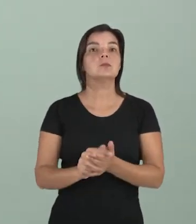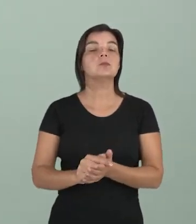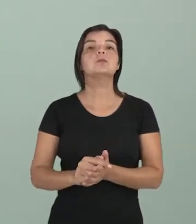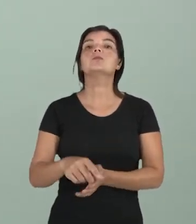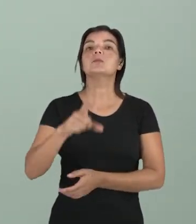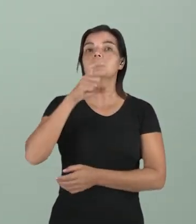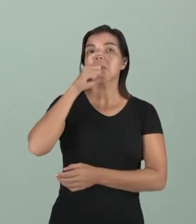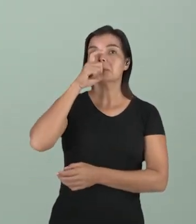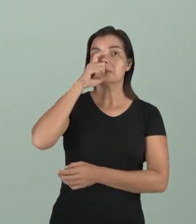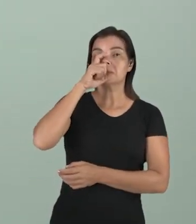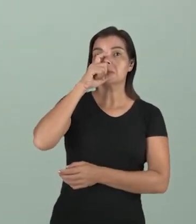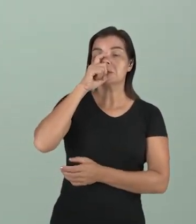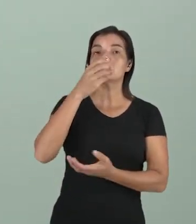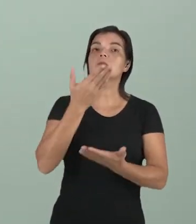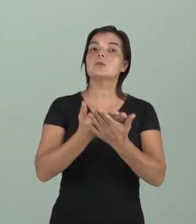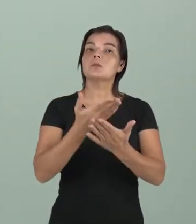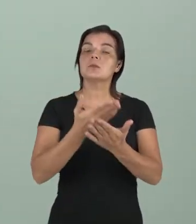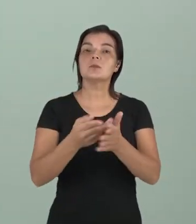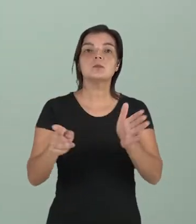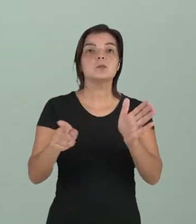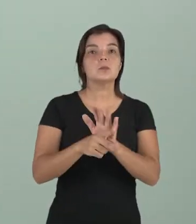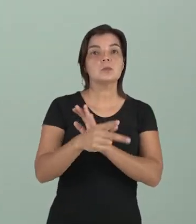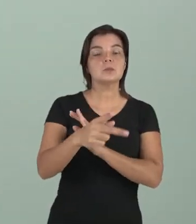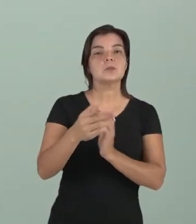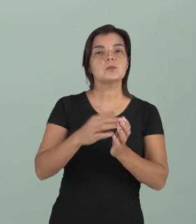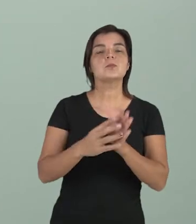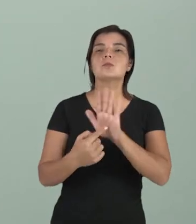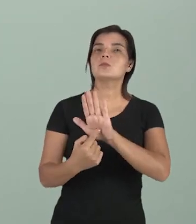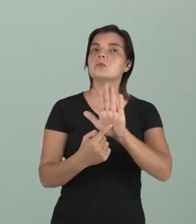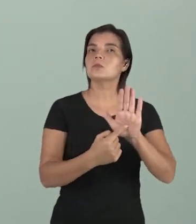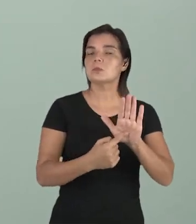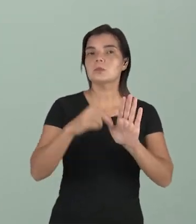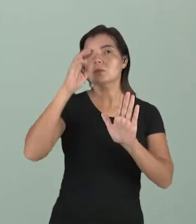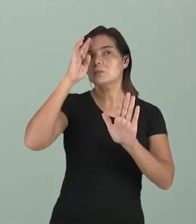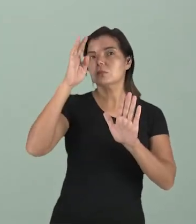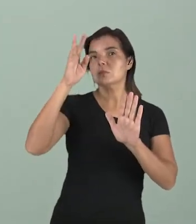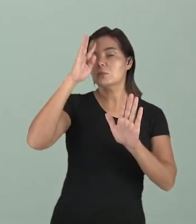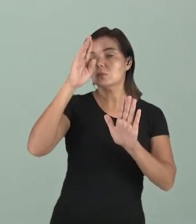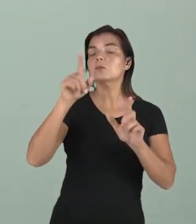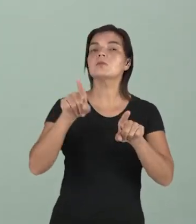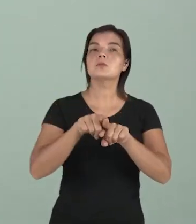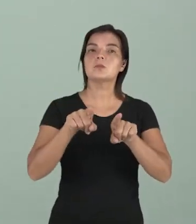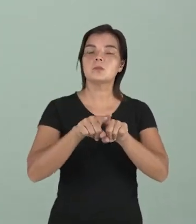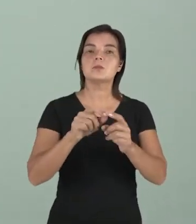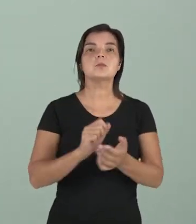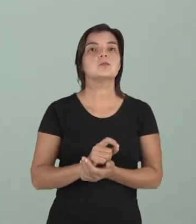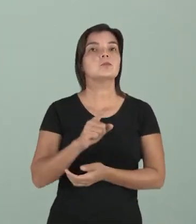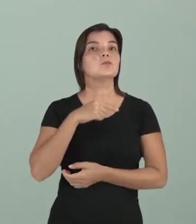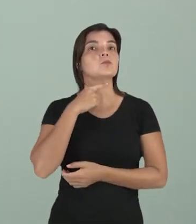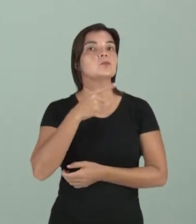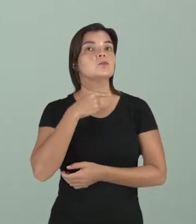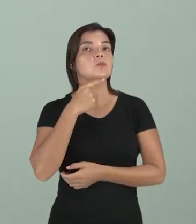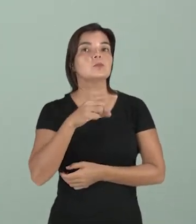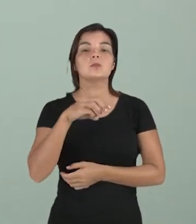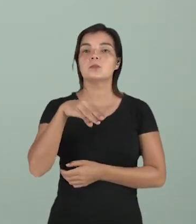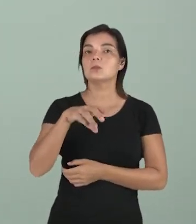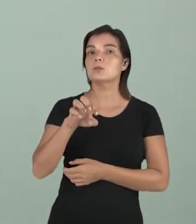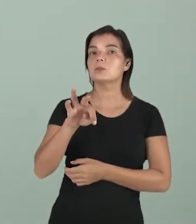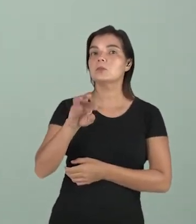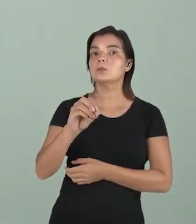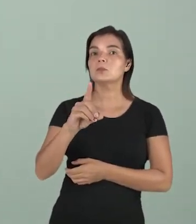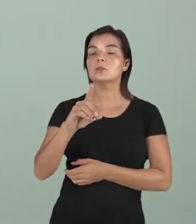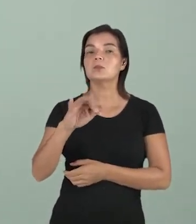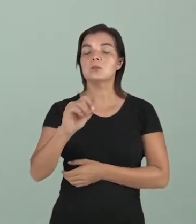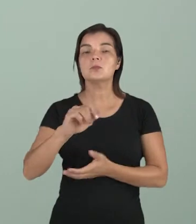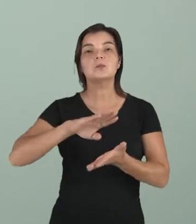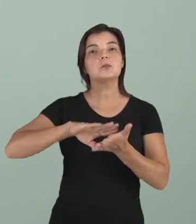por exemplo, a gente tem uma aula só sobre ele, ele começa mostrando as ilusões dos sentidos, né? Depois da dúvida hiperbólica, depois que